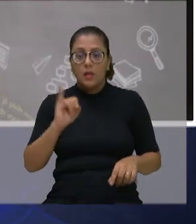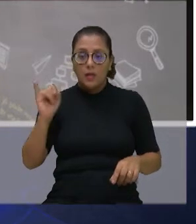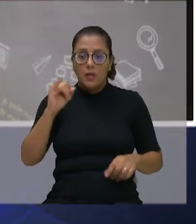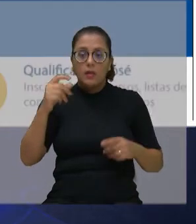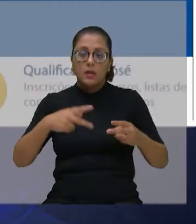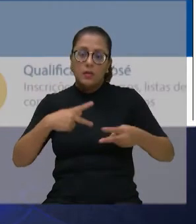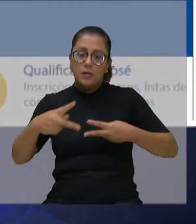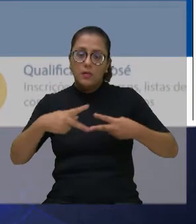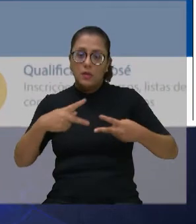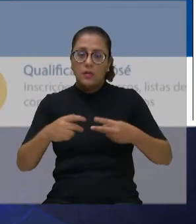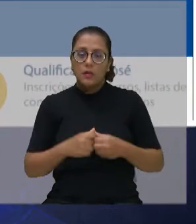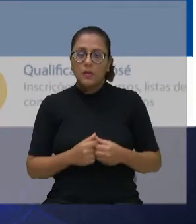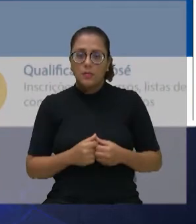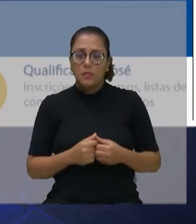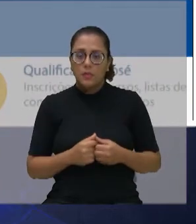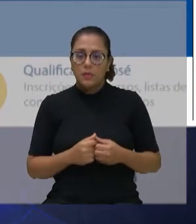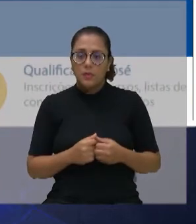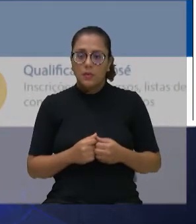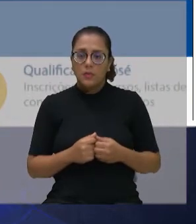Outro, por favor.